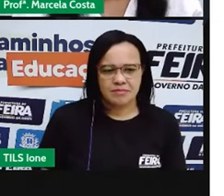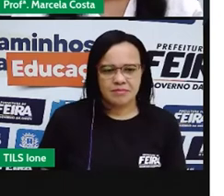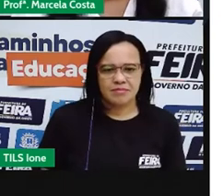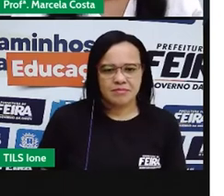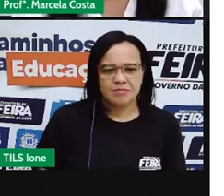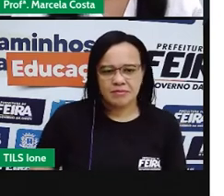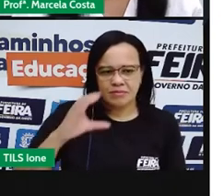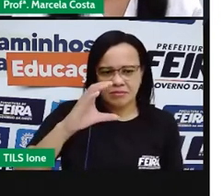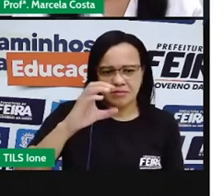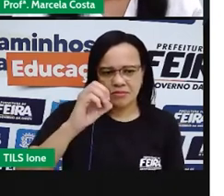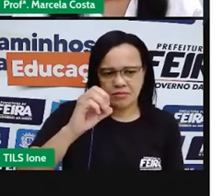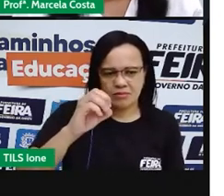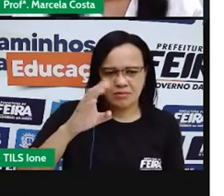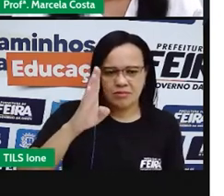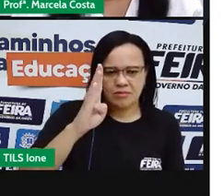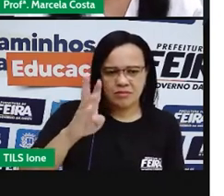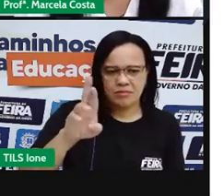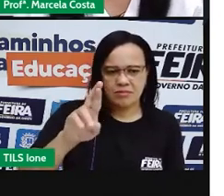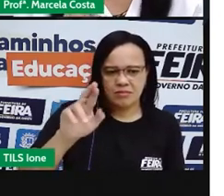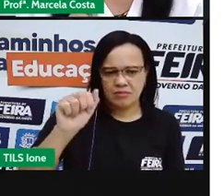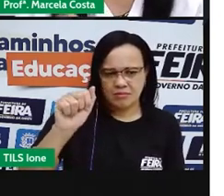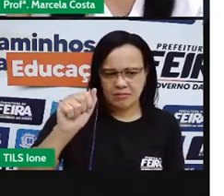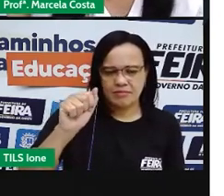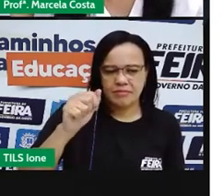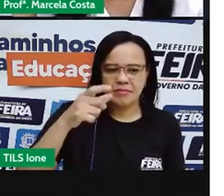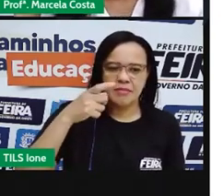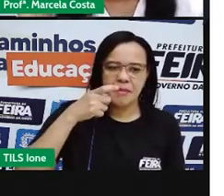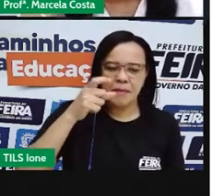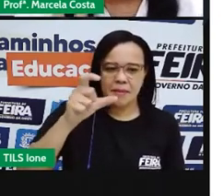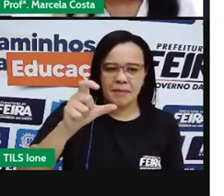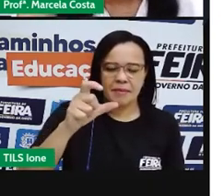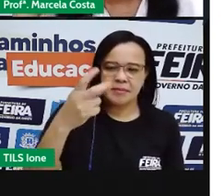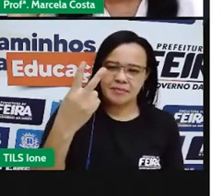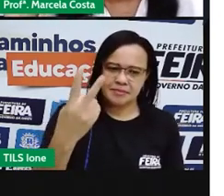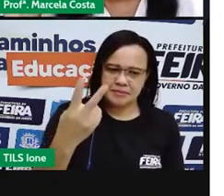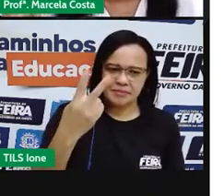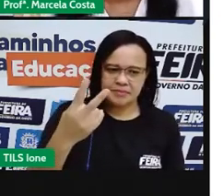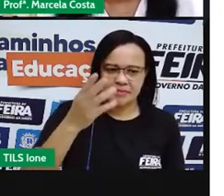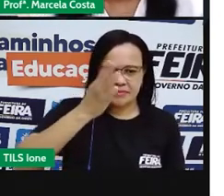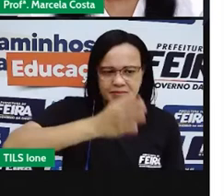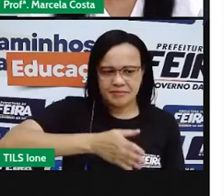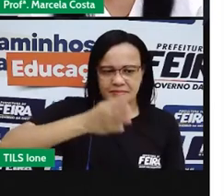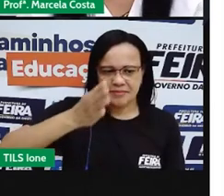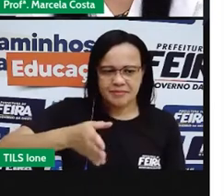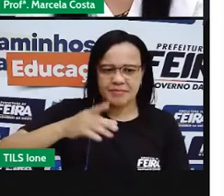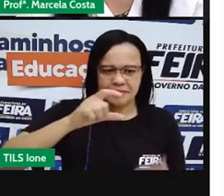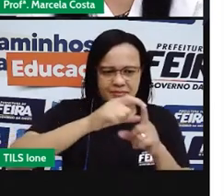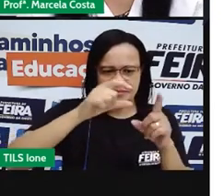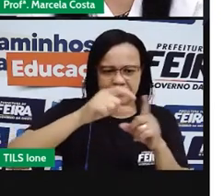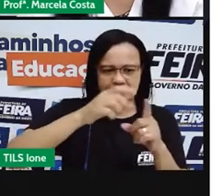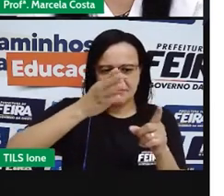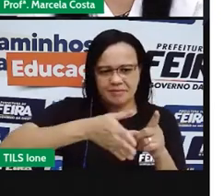Co. Cobra. Uma palavra de duas sílabas.